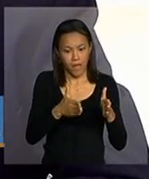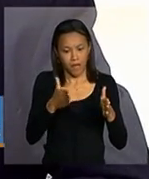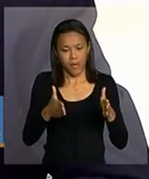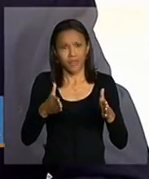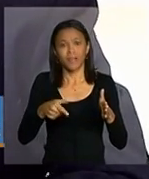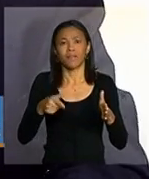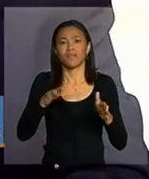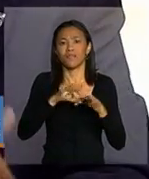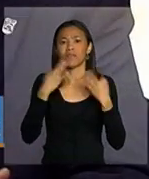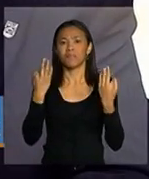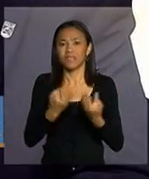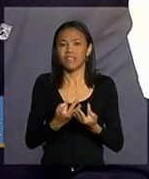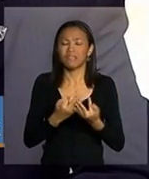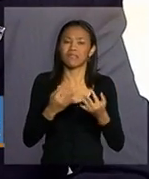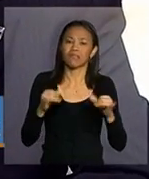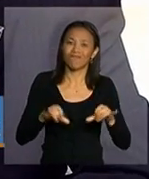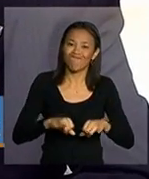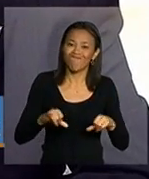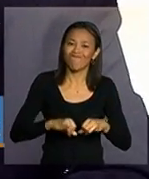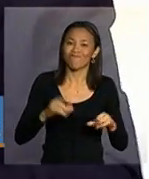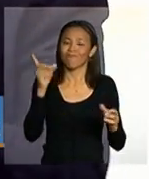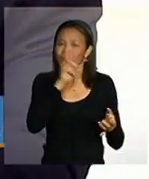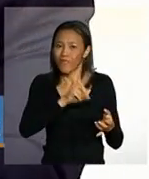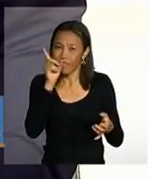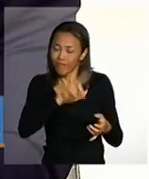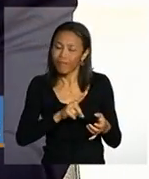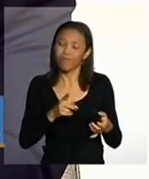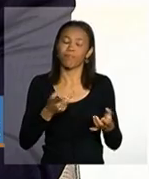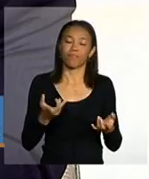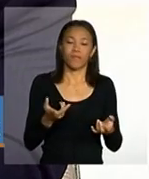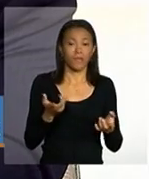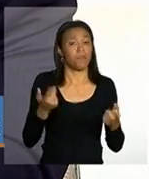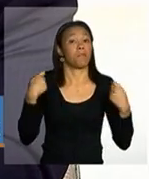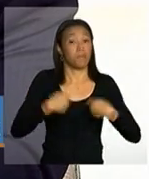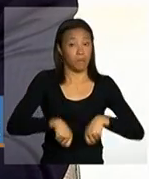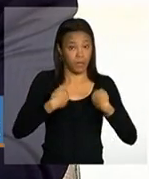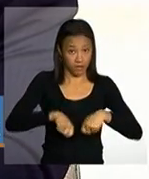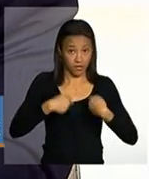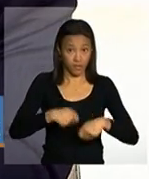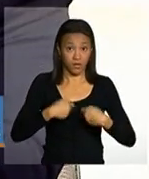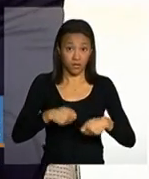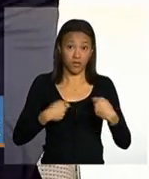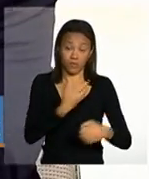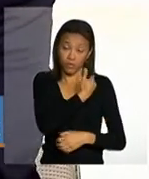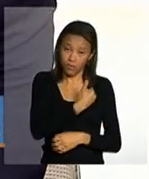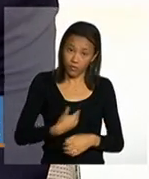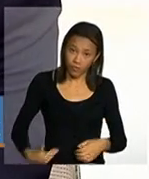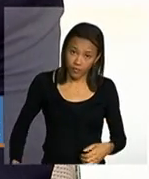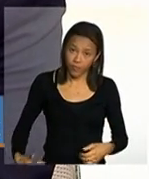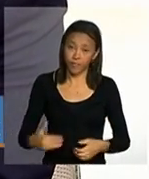frágeis são as mais vulneráveis então é necessário que o poder público